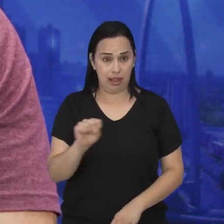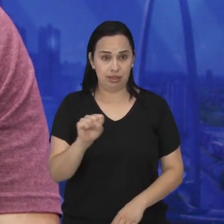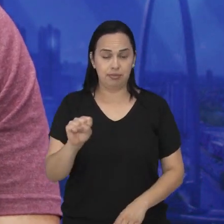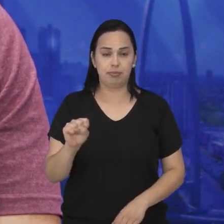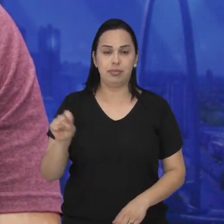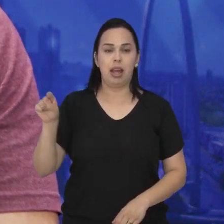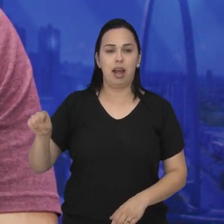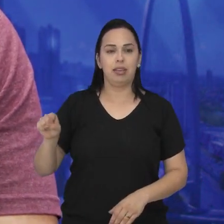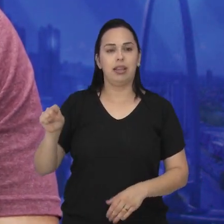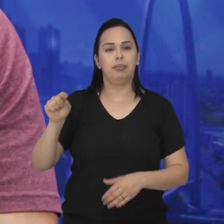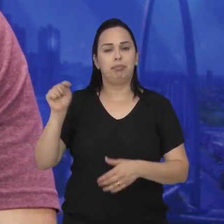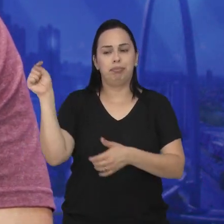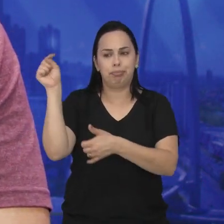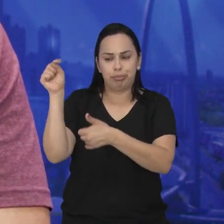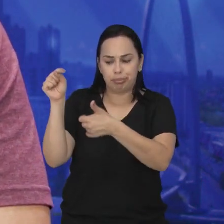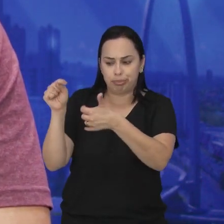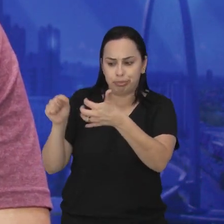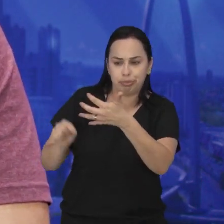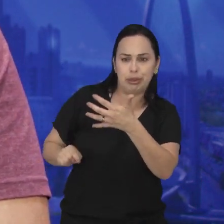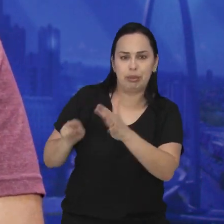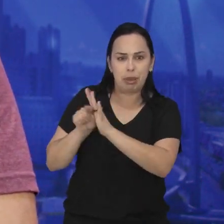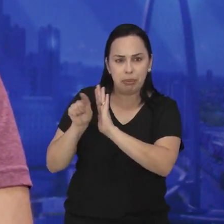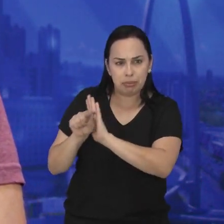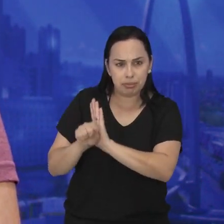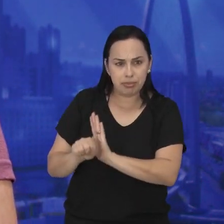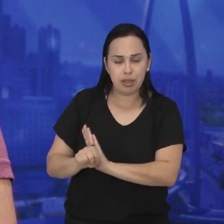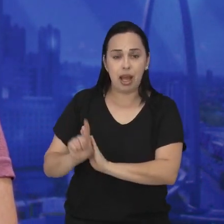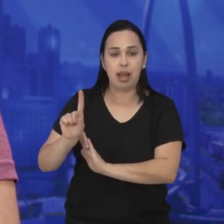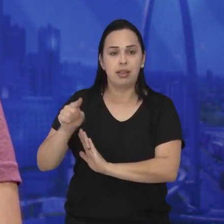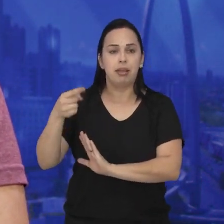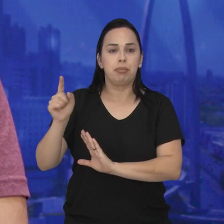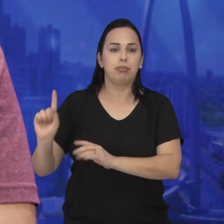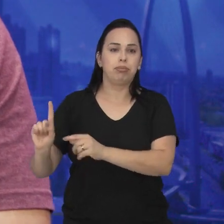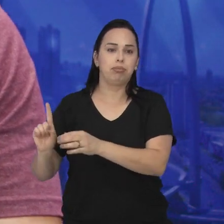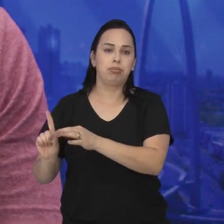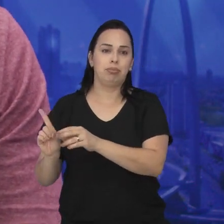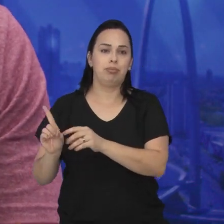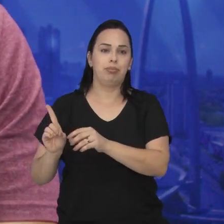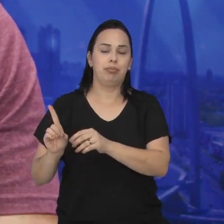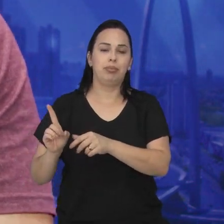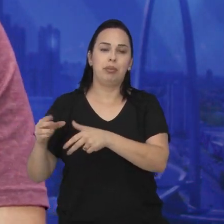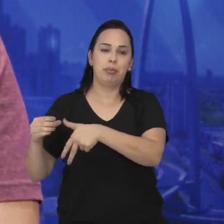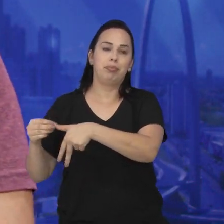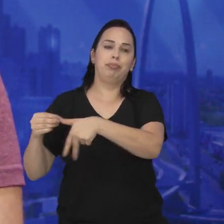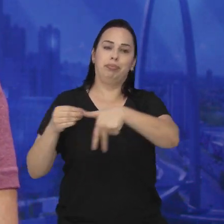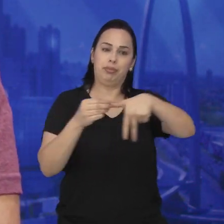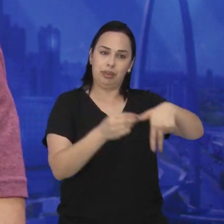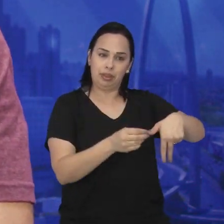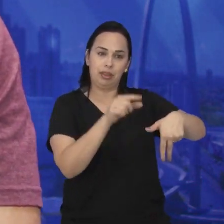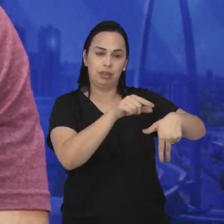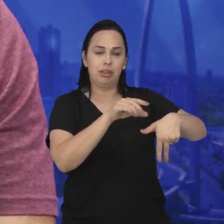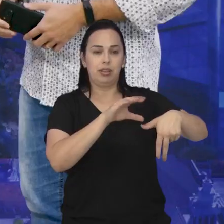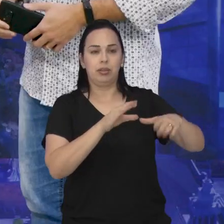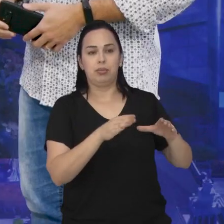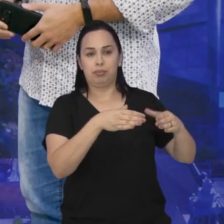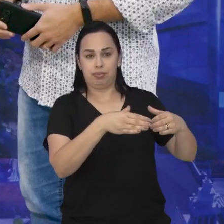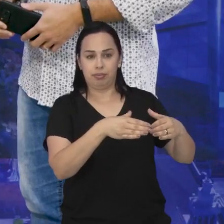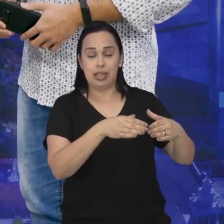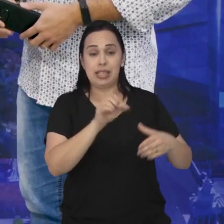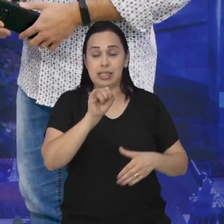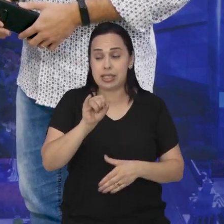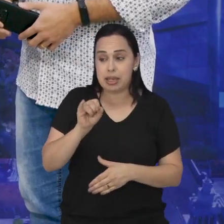né? Ele vai passar por essa triagem e vai ser encaminhado para uma CT. Ou, dependendo do